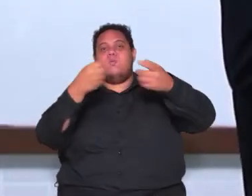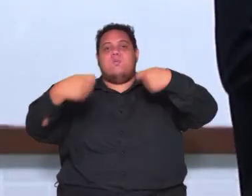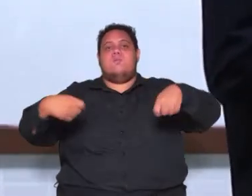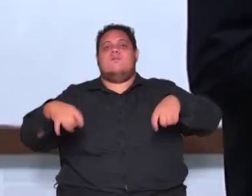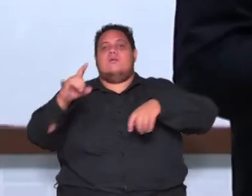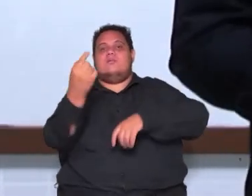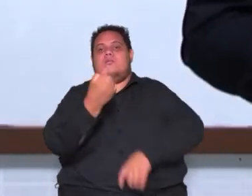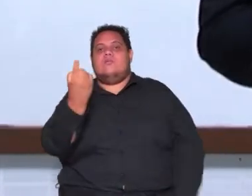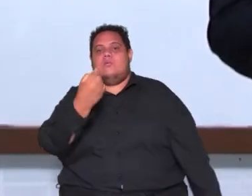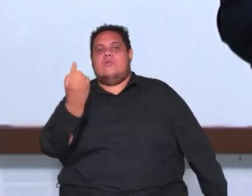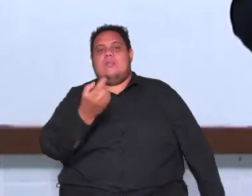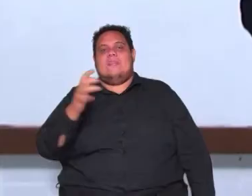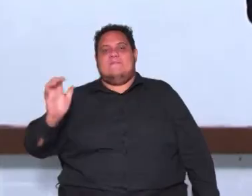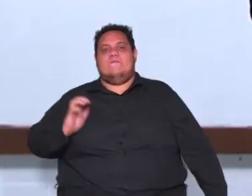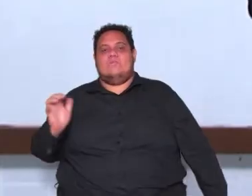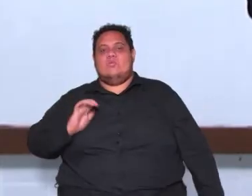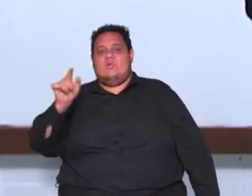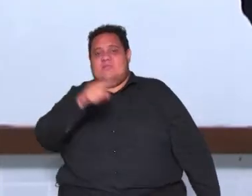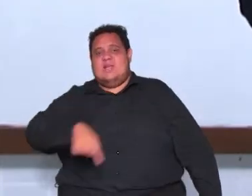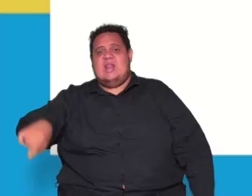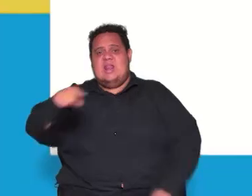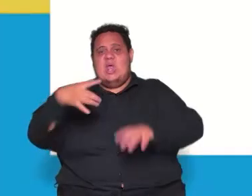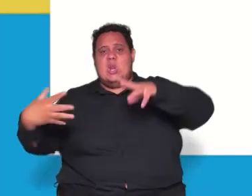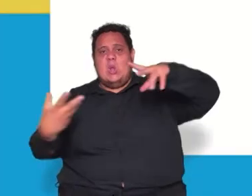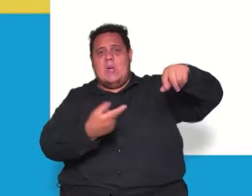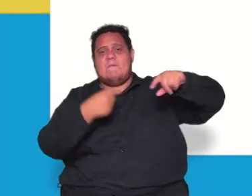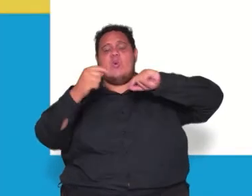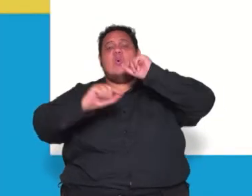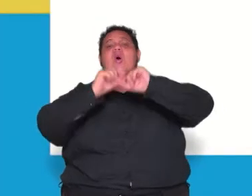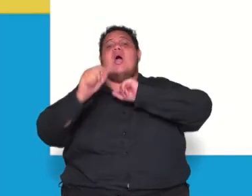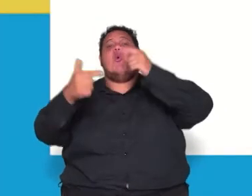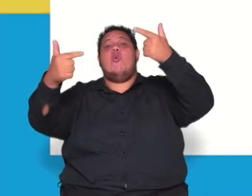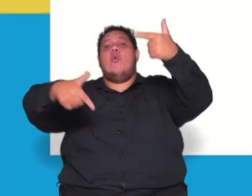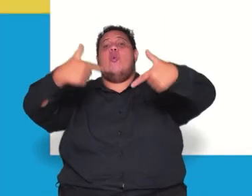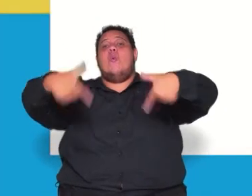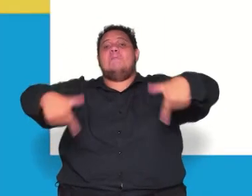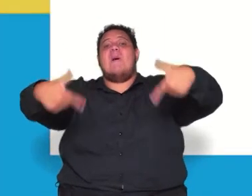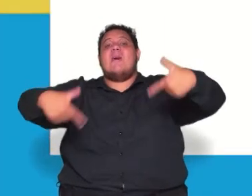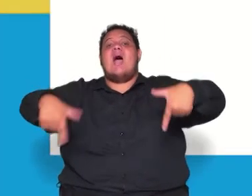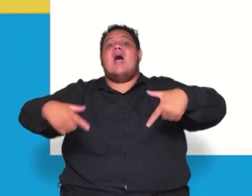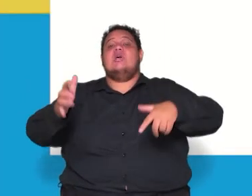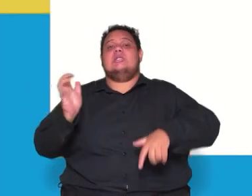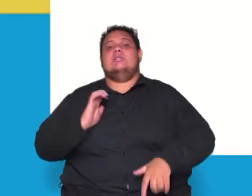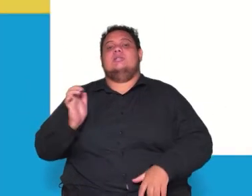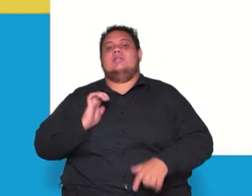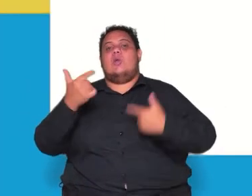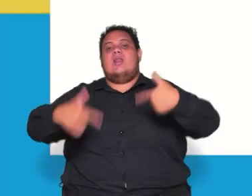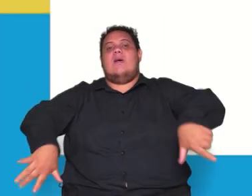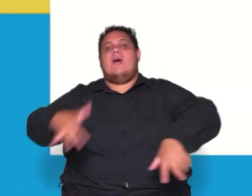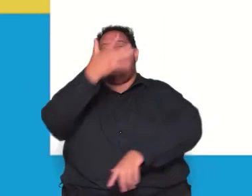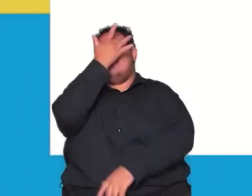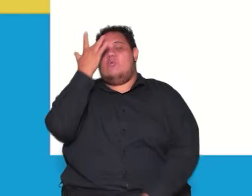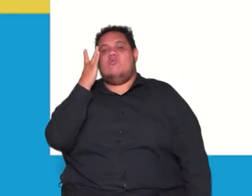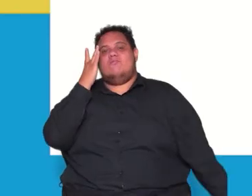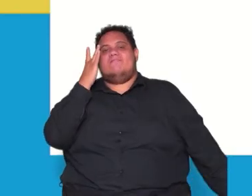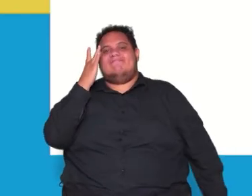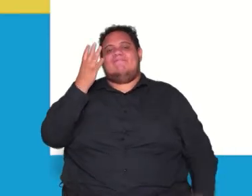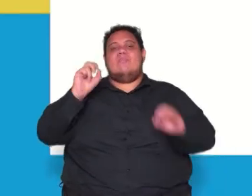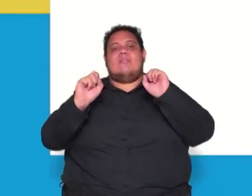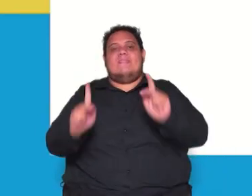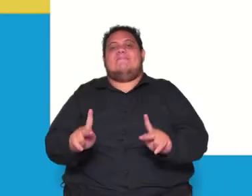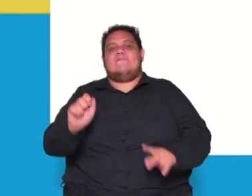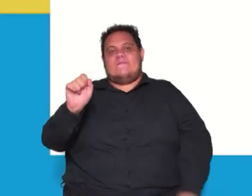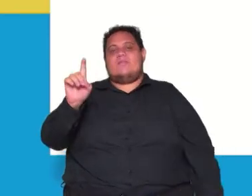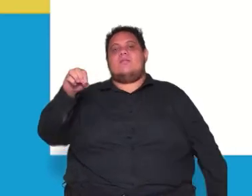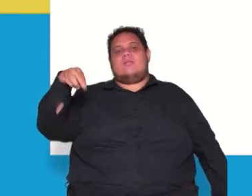a riqueza pra ele de uma nação é gerada pelo trabalho a única coisa que gera riqueza é o trabalho de um povo tá Adam